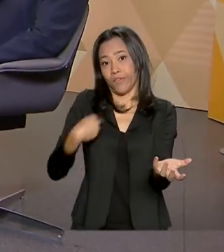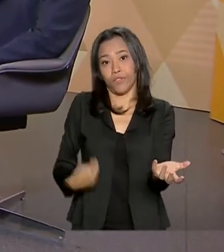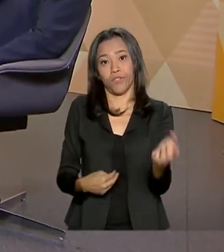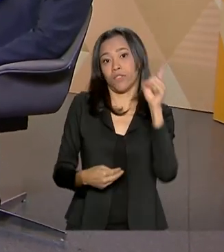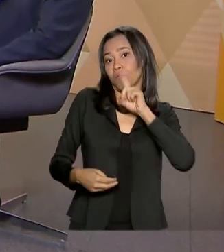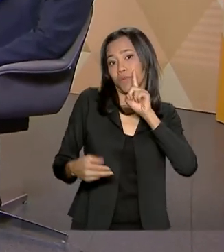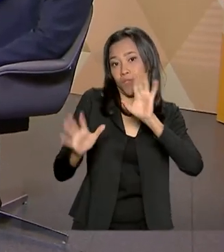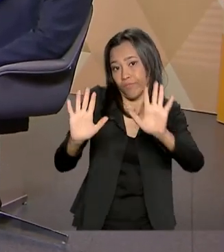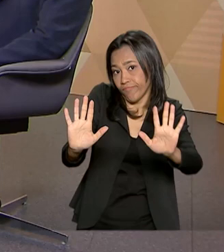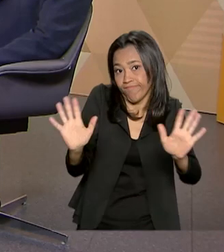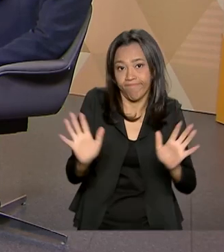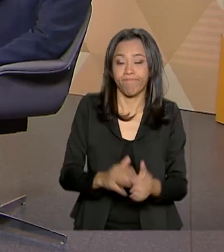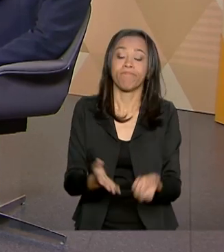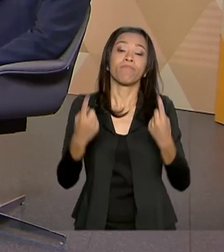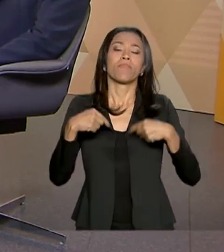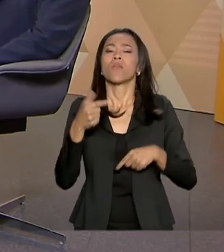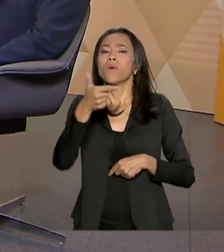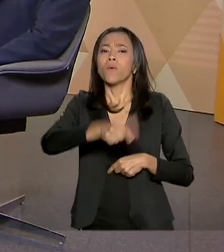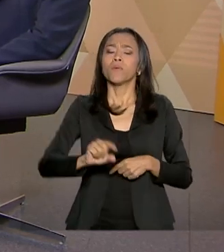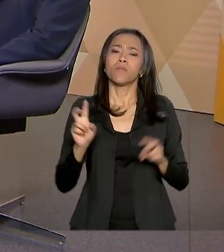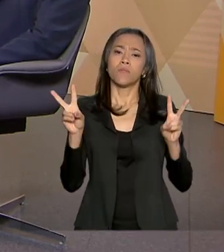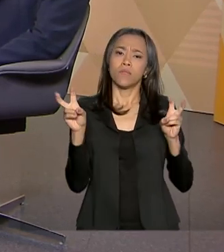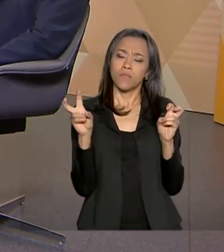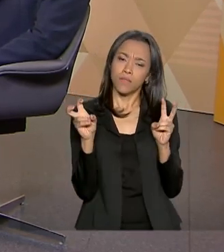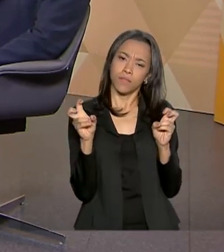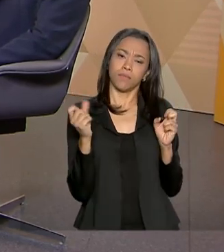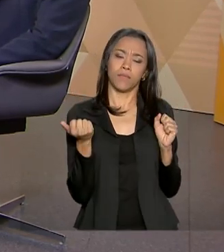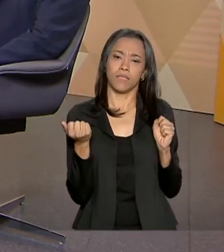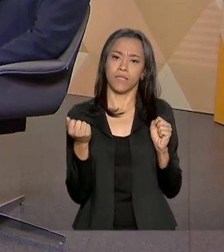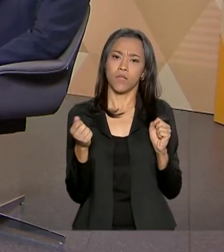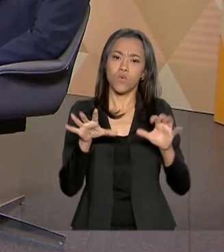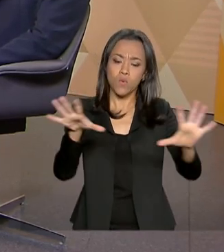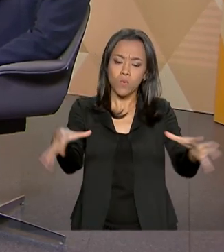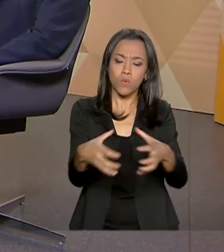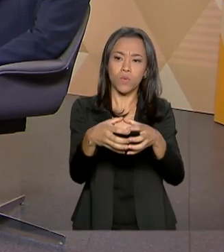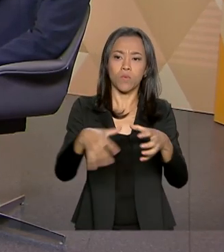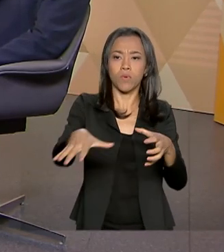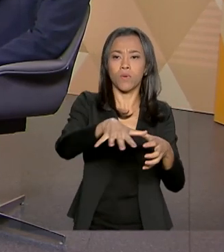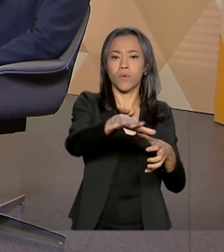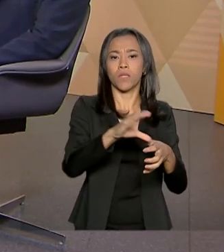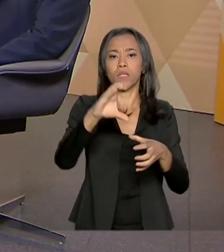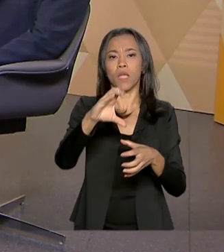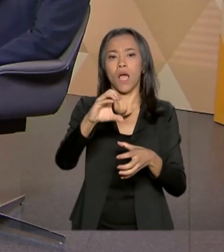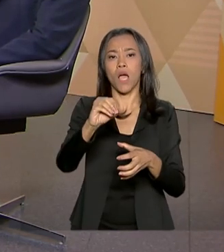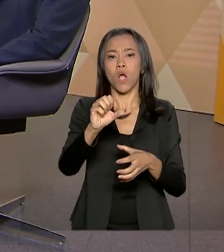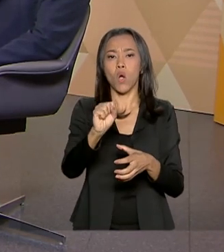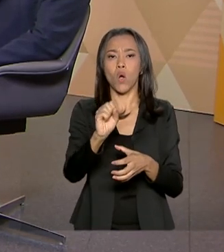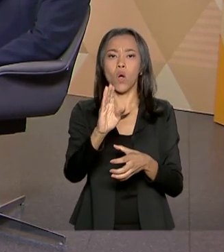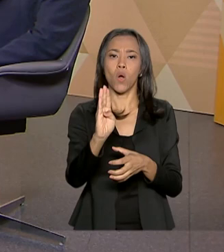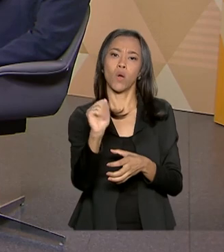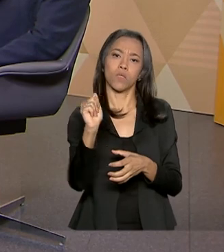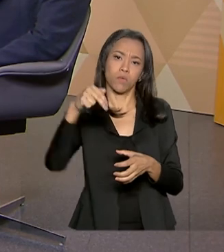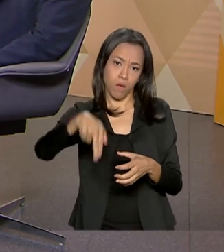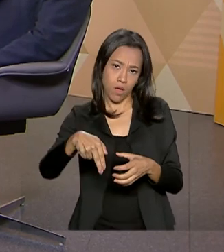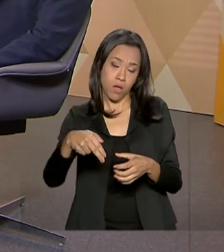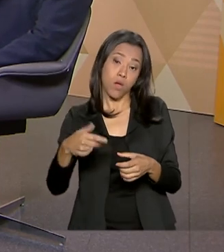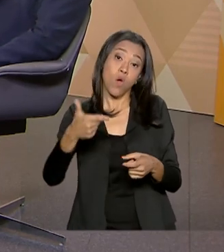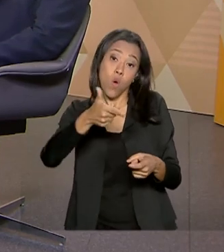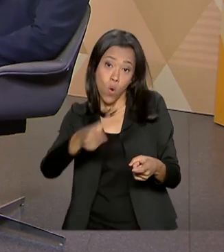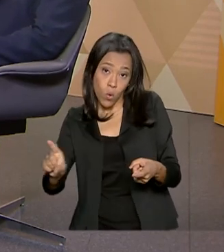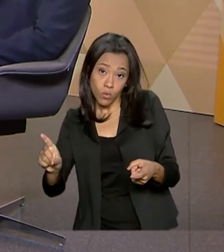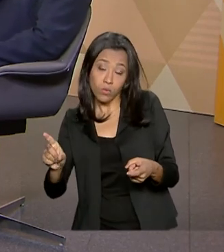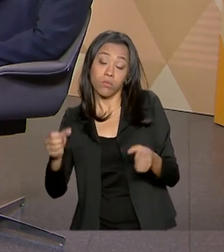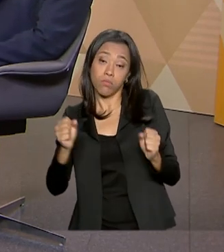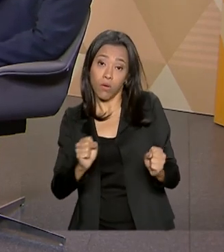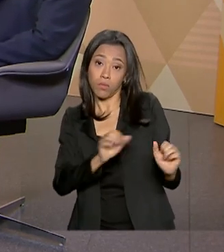dos setores e das subcomissões que fazem parte da COSBAN. Alguns já estão mais desatualizados, outros podem ter